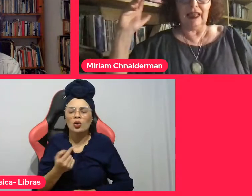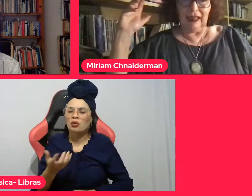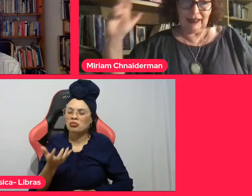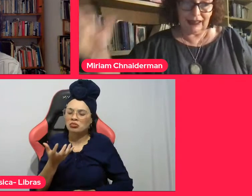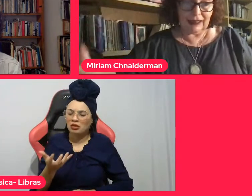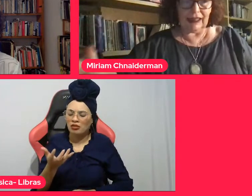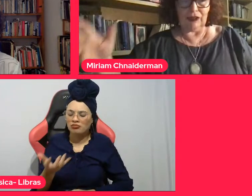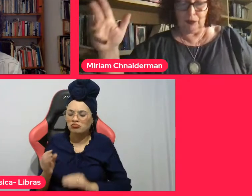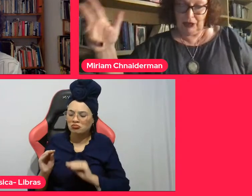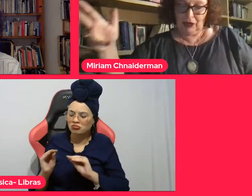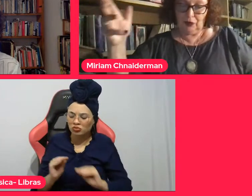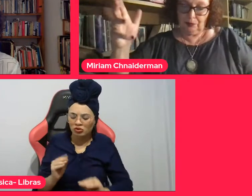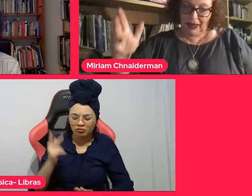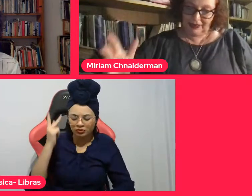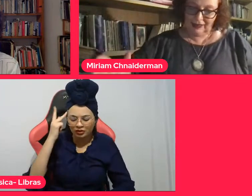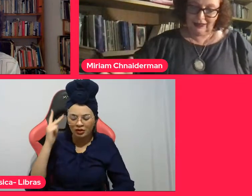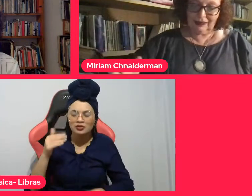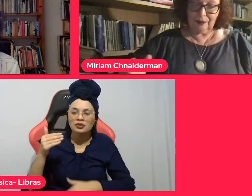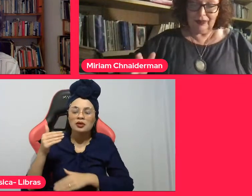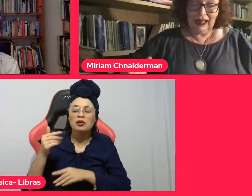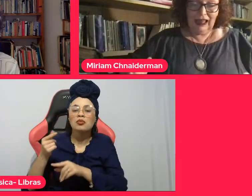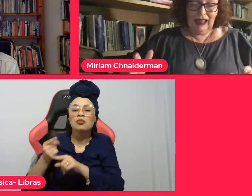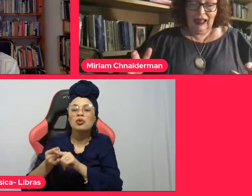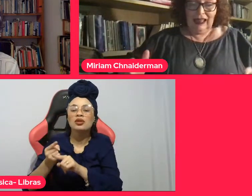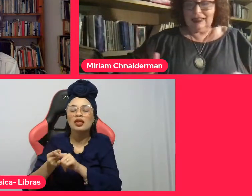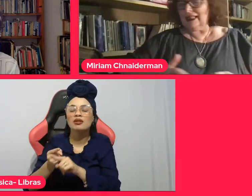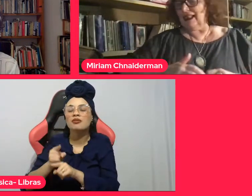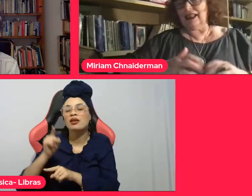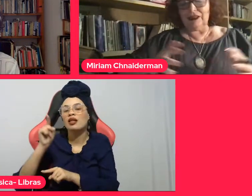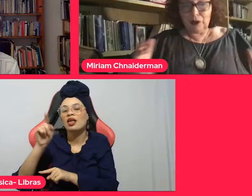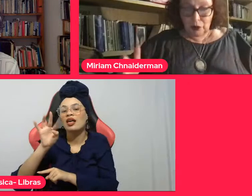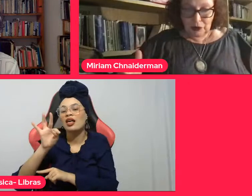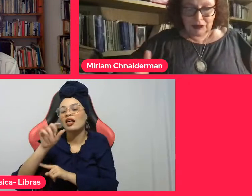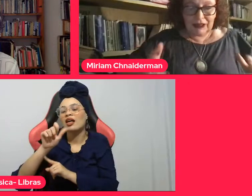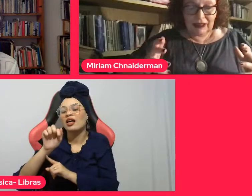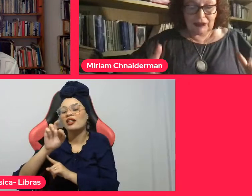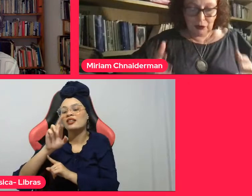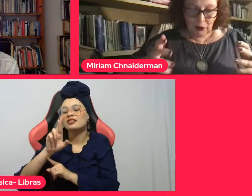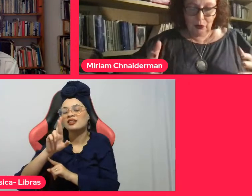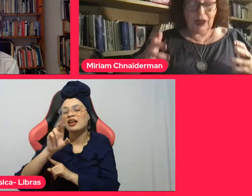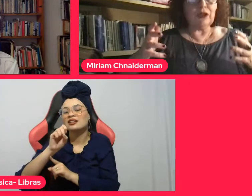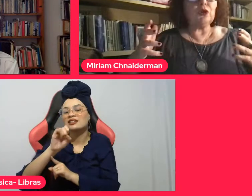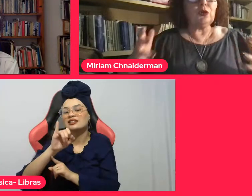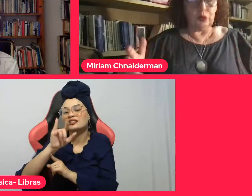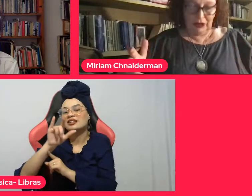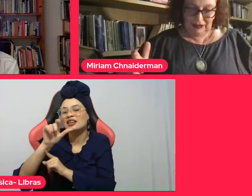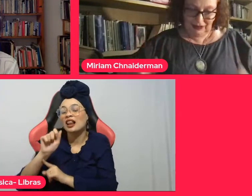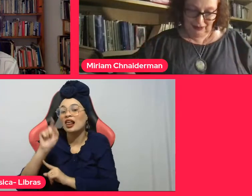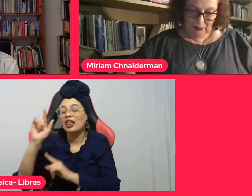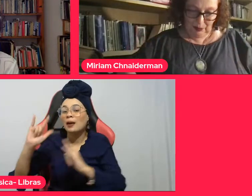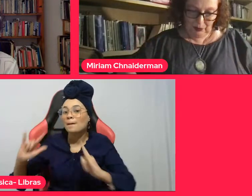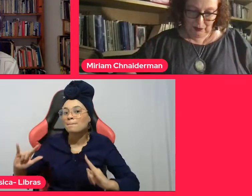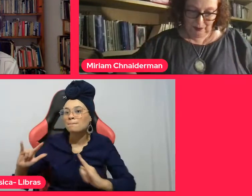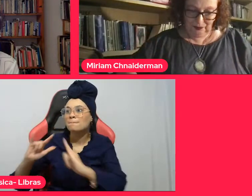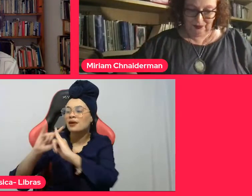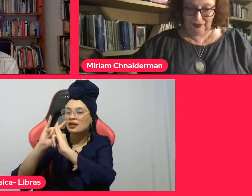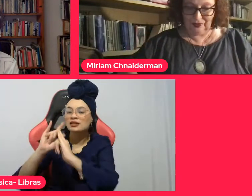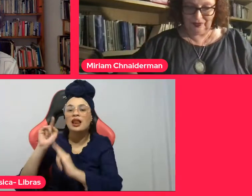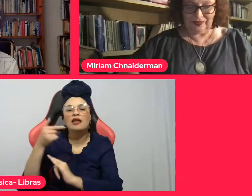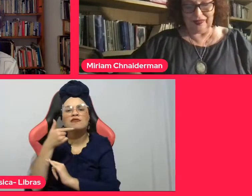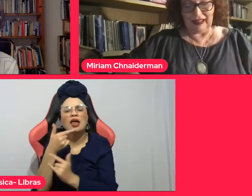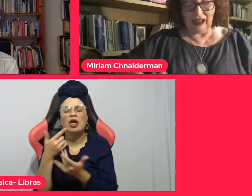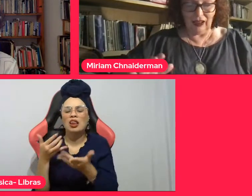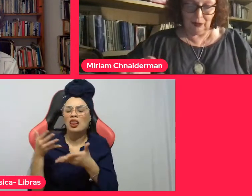Andrade e a Tarsila do Amaral em Paris e se encantou, se encantou com a loucura de São Paulo.